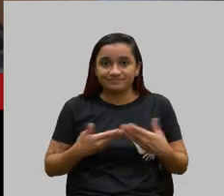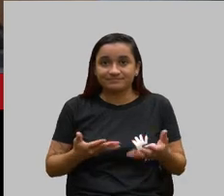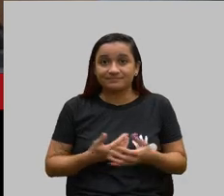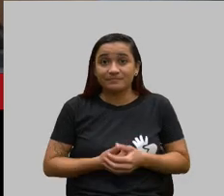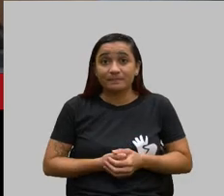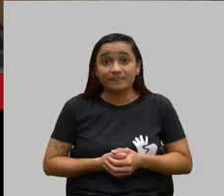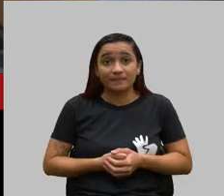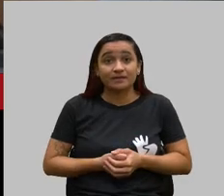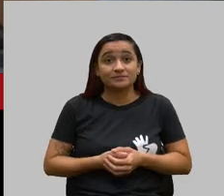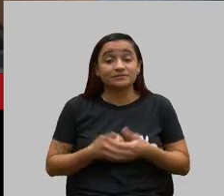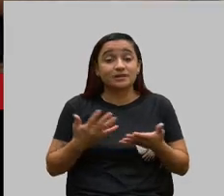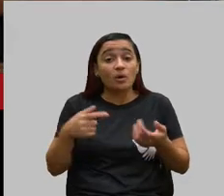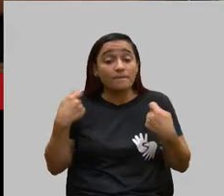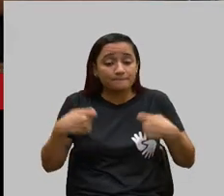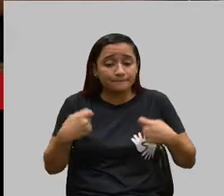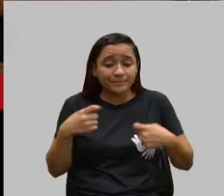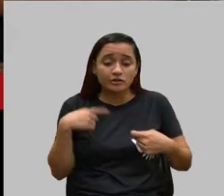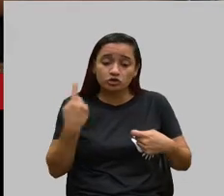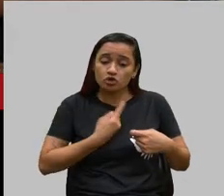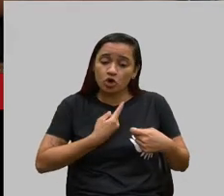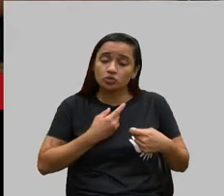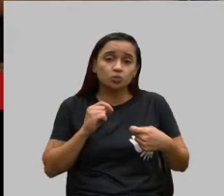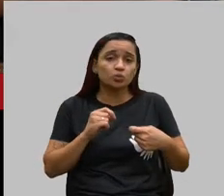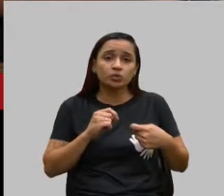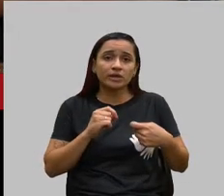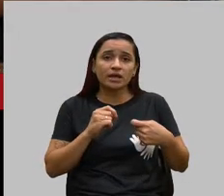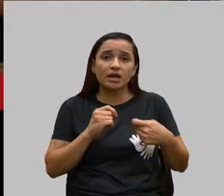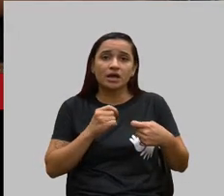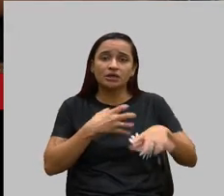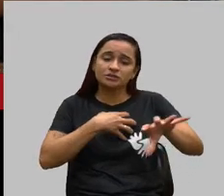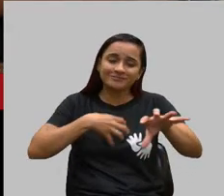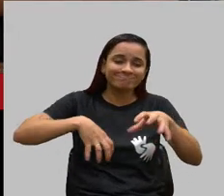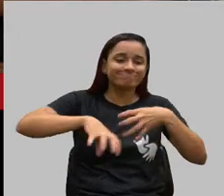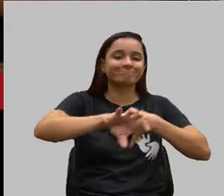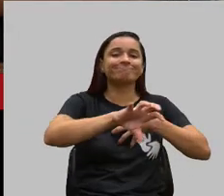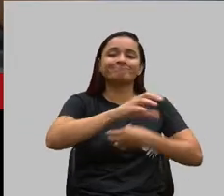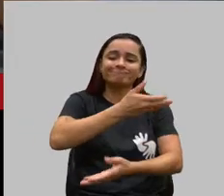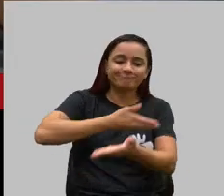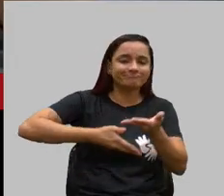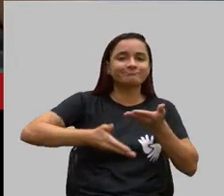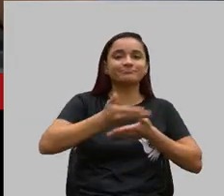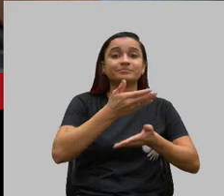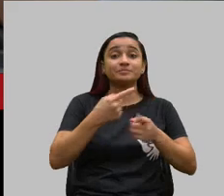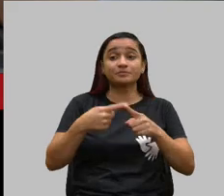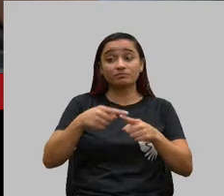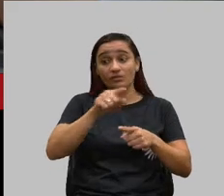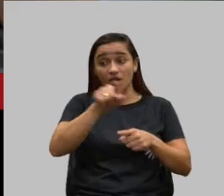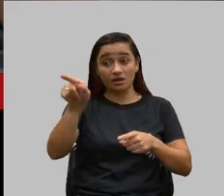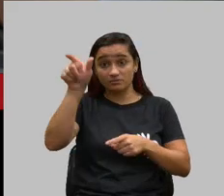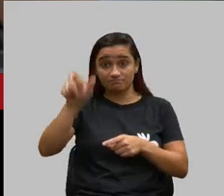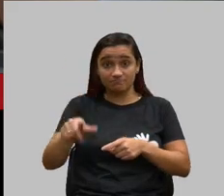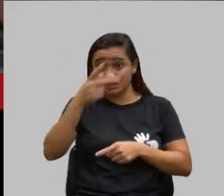Temos que estar solidários, porque essas pessoas necessitam de ajuda.